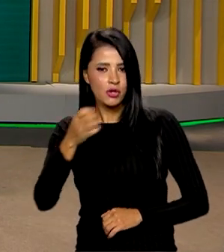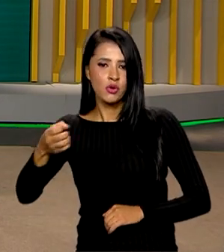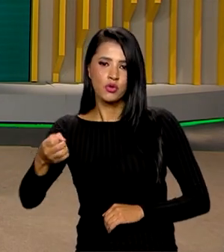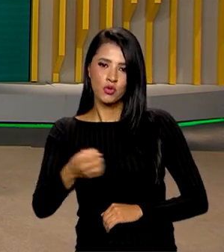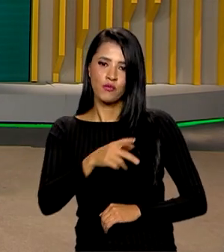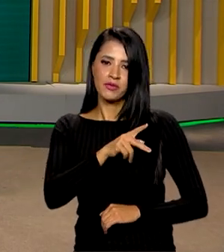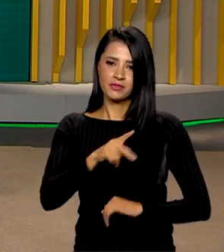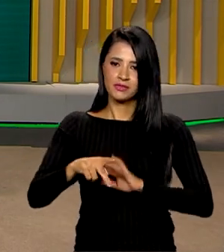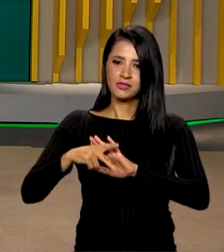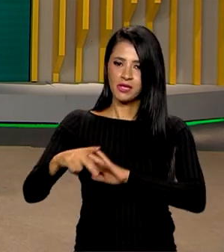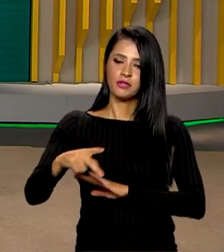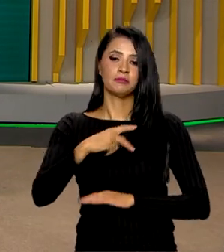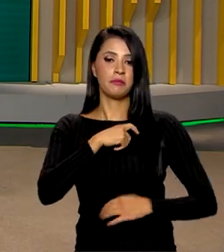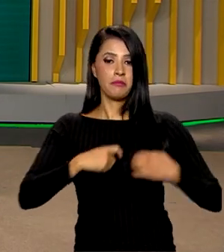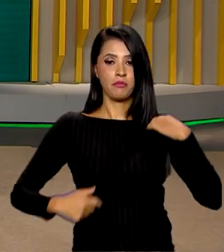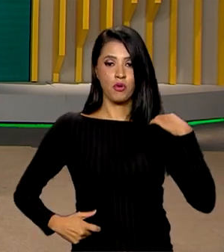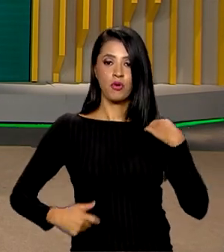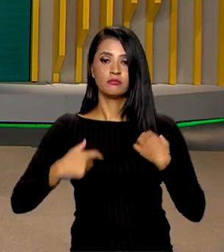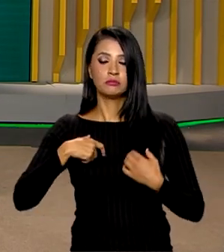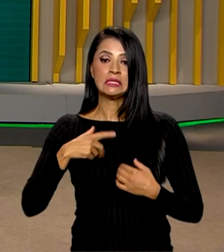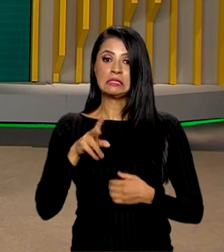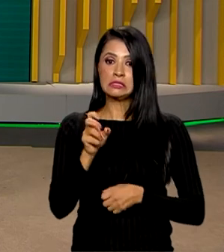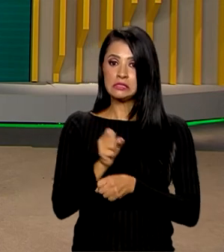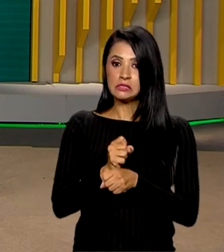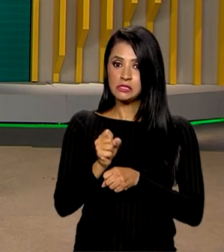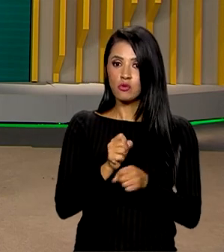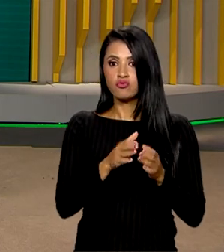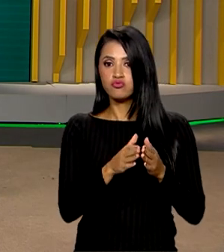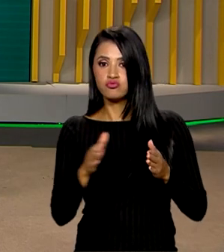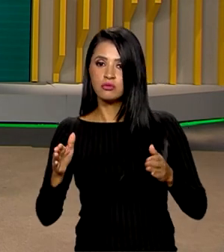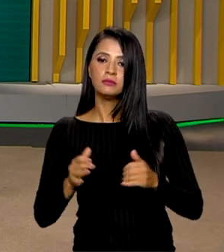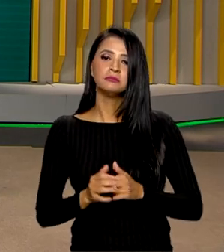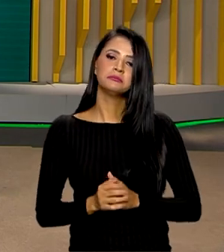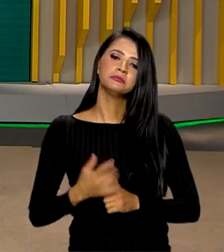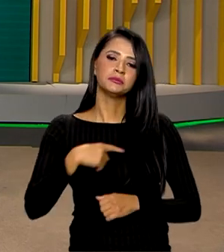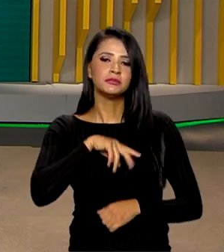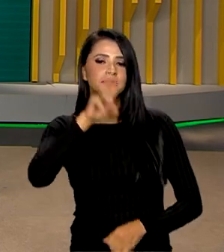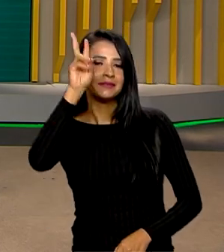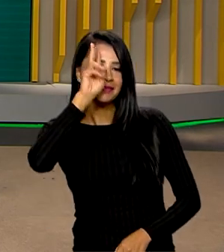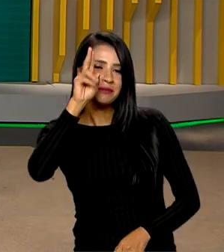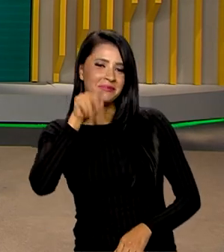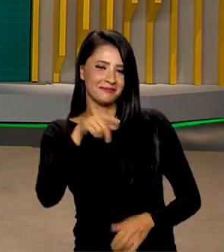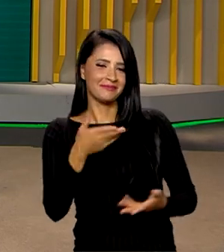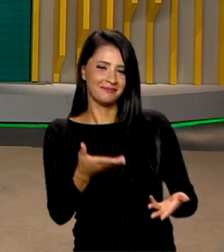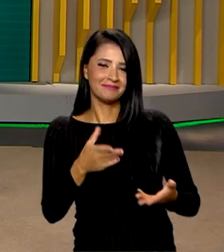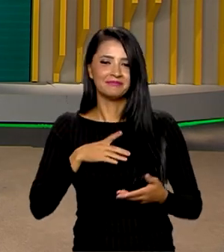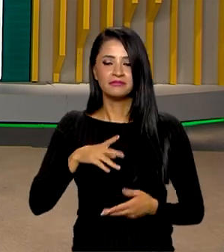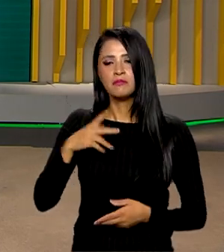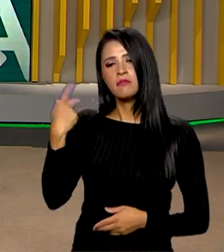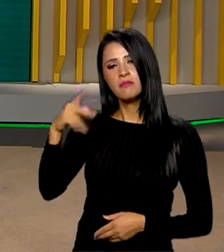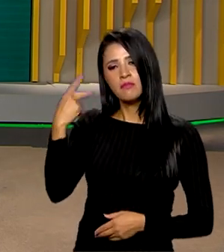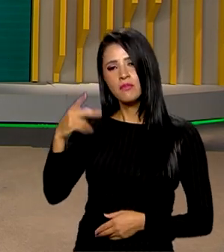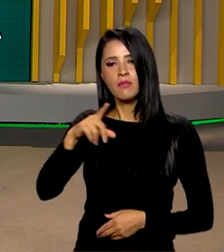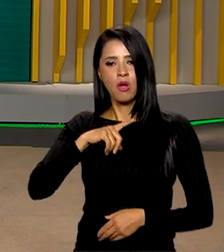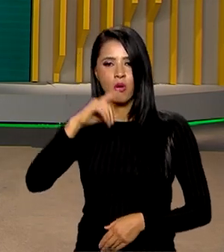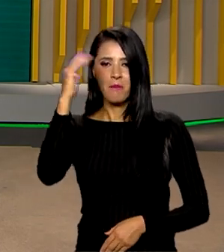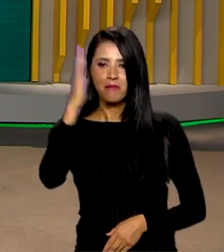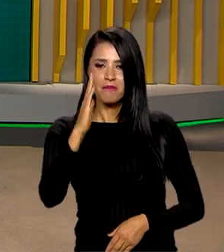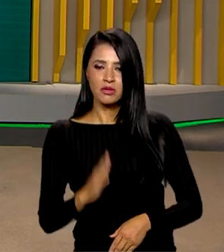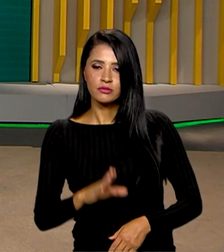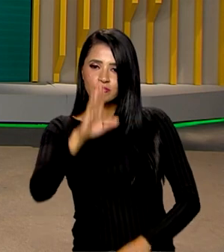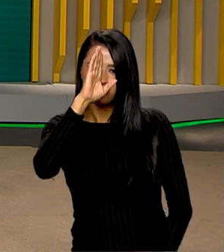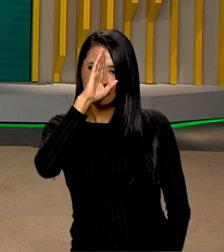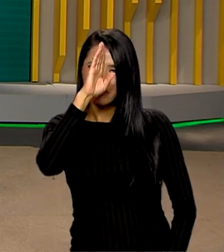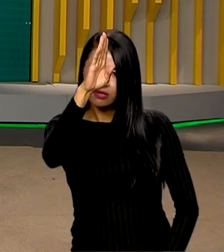presidente paraguaio toma posse para um mandato de cinco anos. E a gente lembra, né, Roberto, que o Paraguai tem o Brasil como o